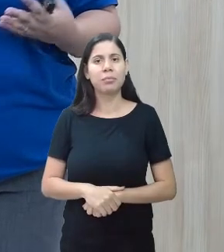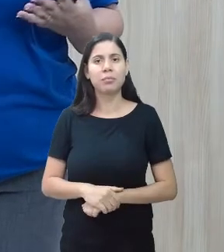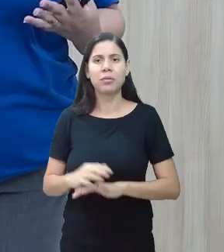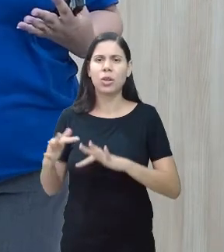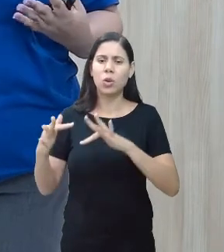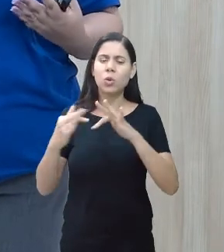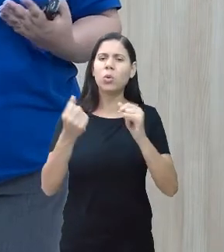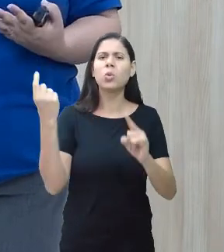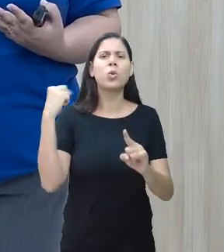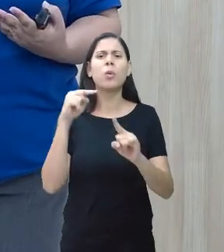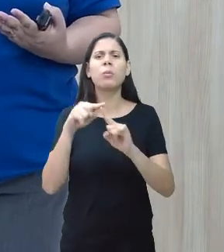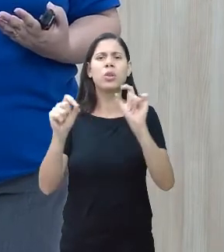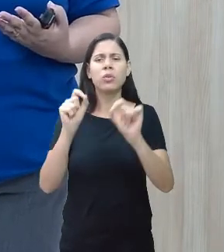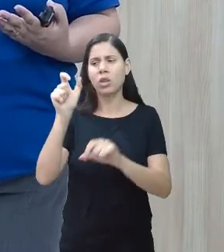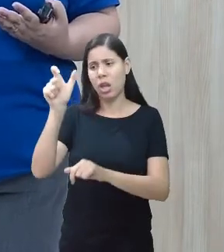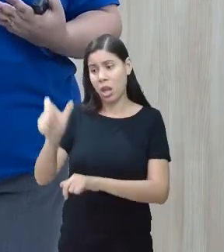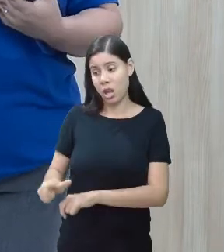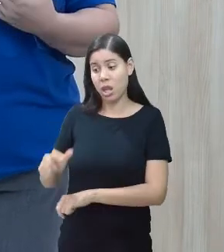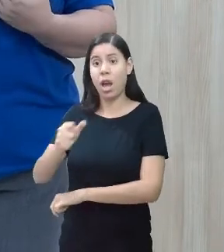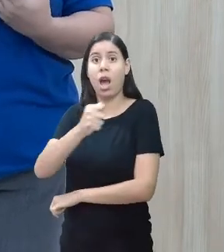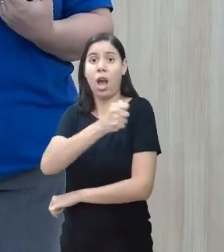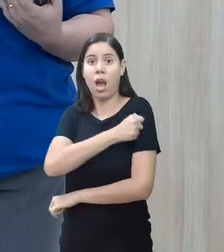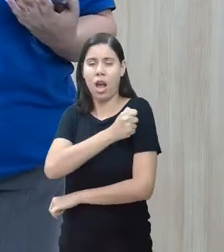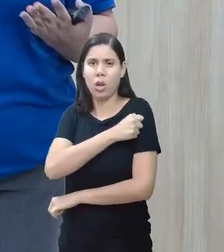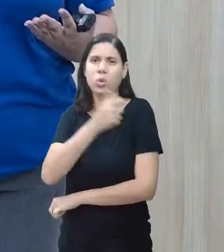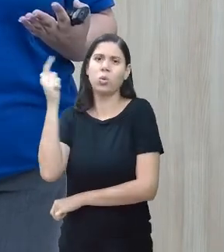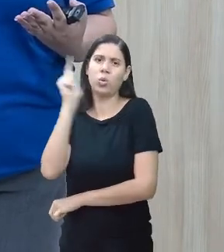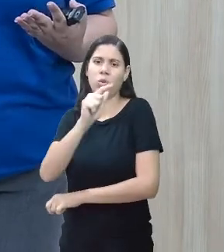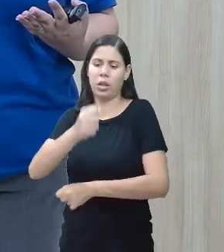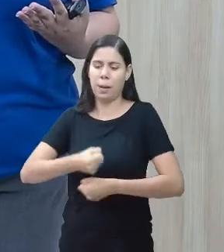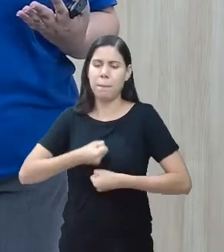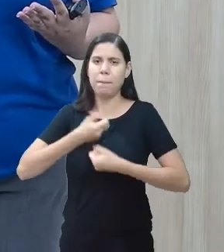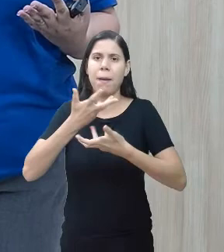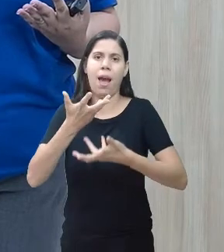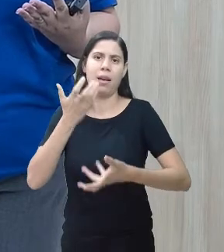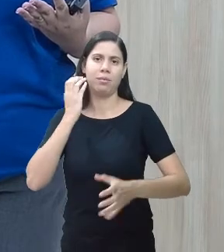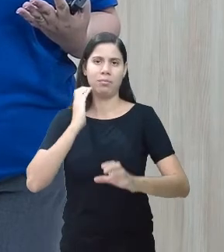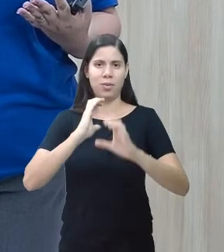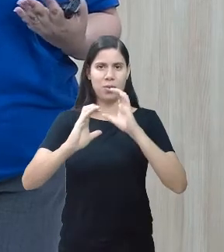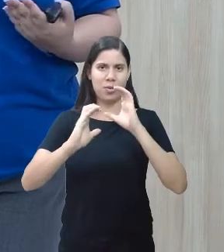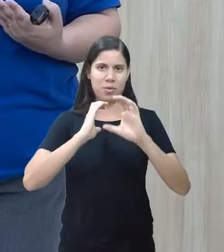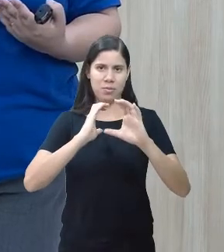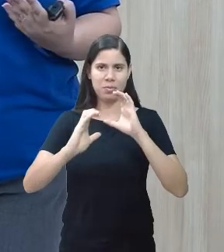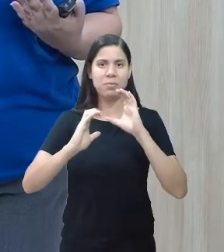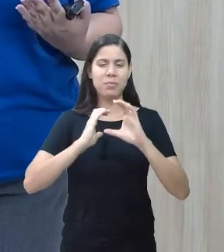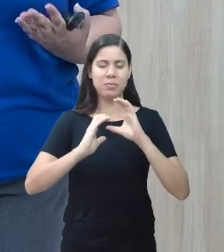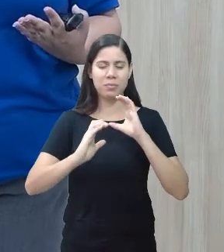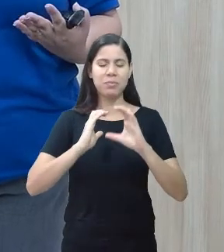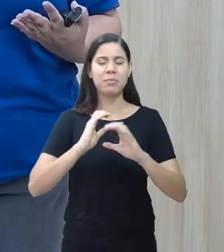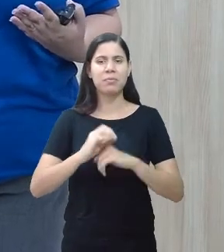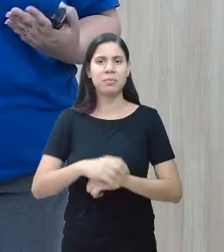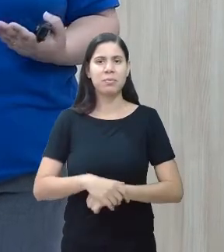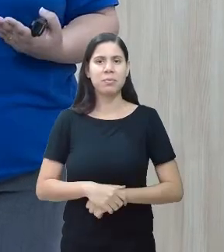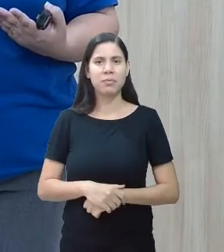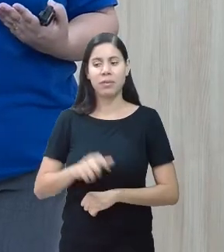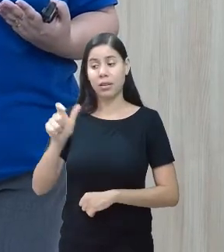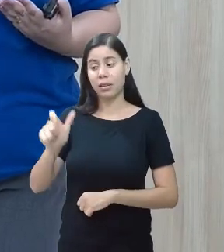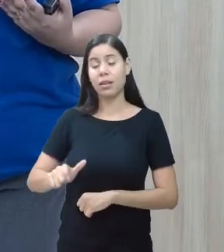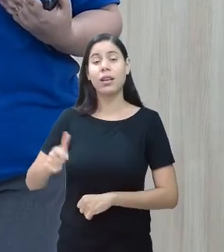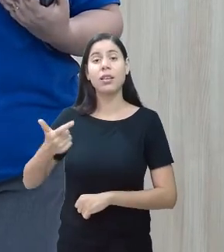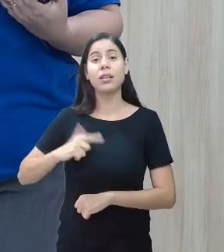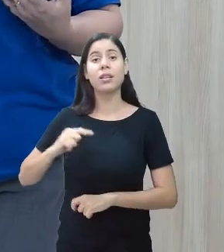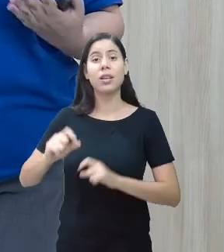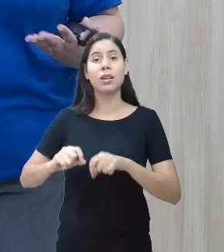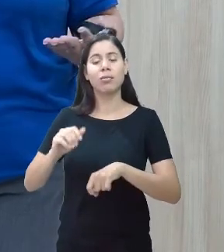Tudo com o intuito que esse estudante, ele se comunique, ele consiga se expressar e ele tenha